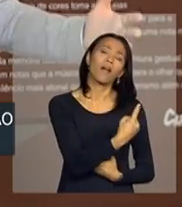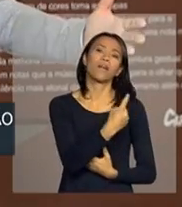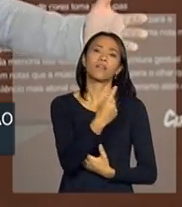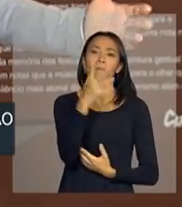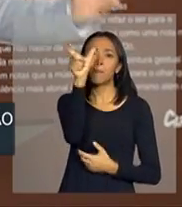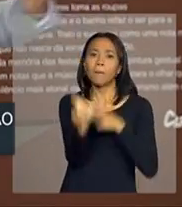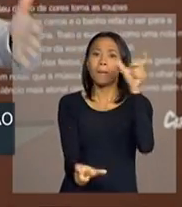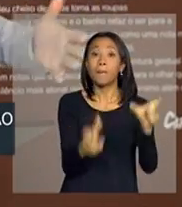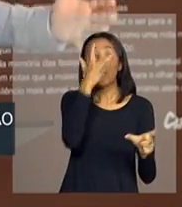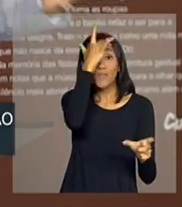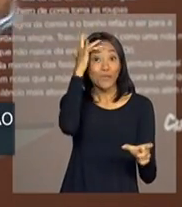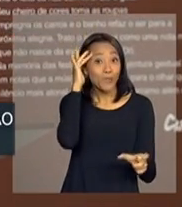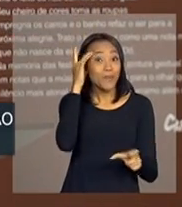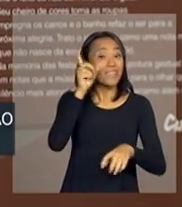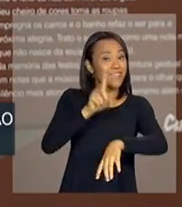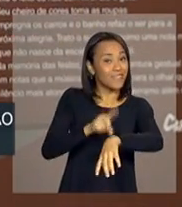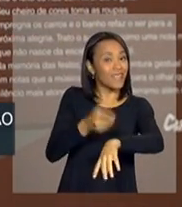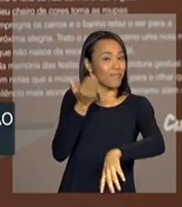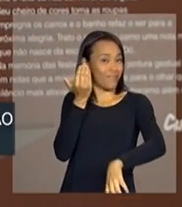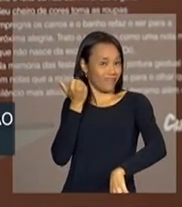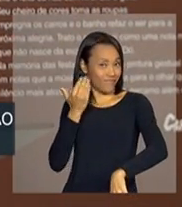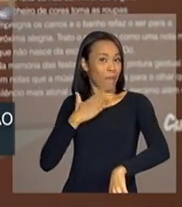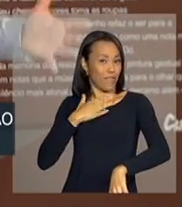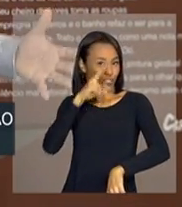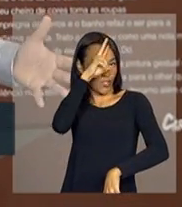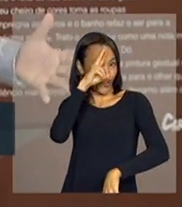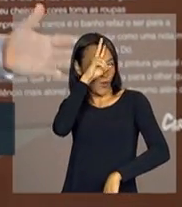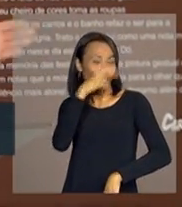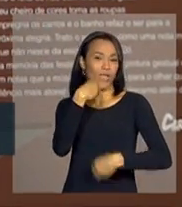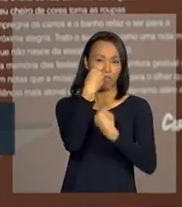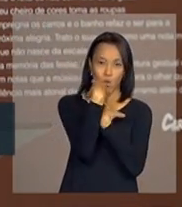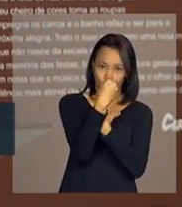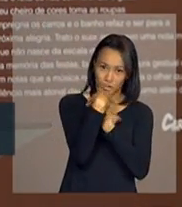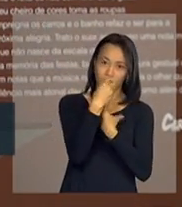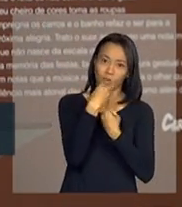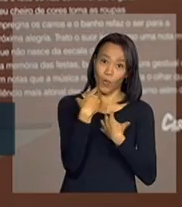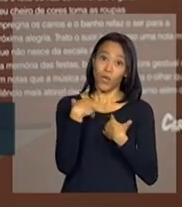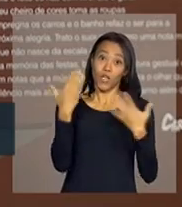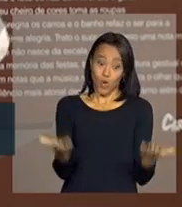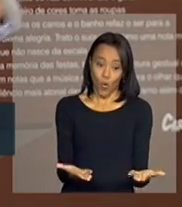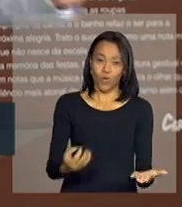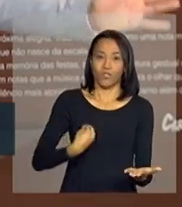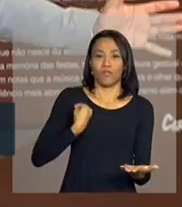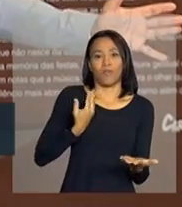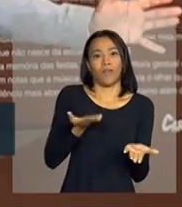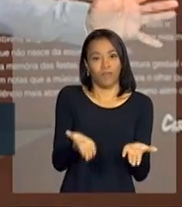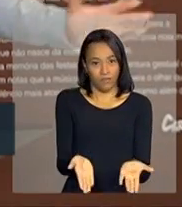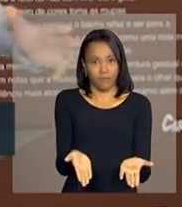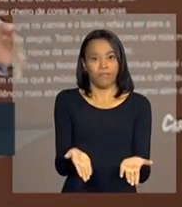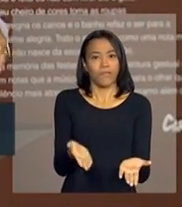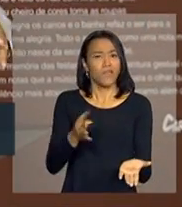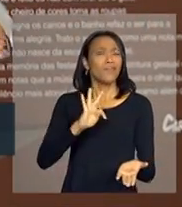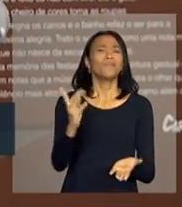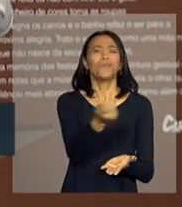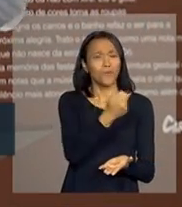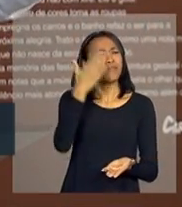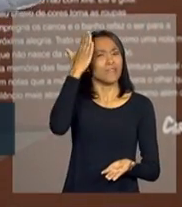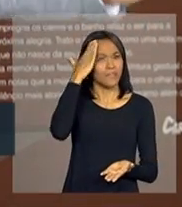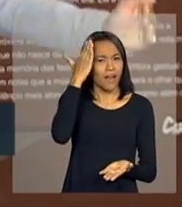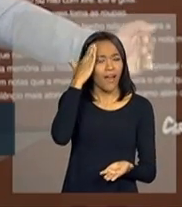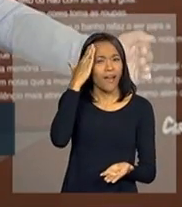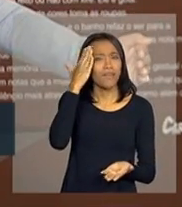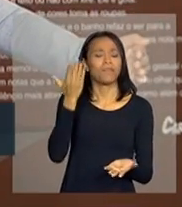herói desse tempo que me instruiu e me trouxe aqui. Todos sabem que me